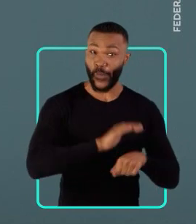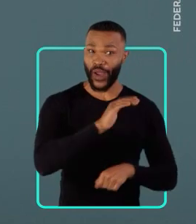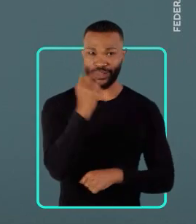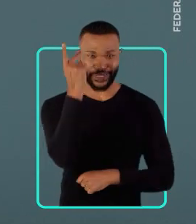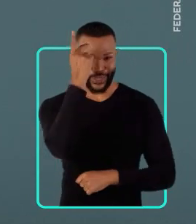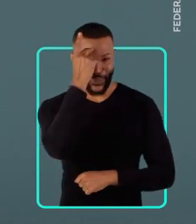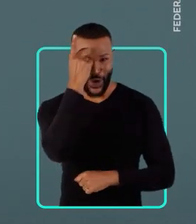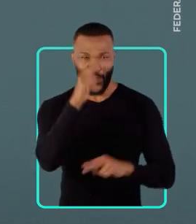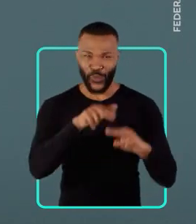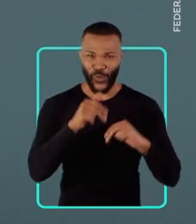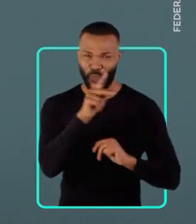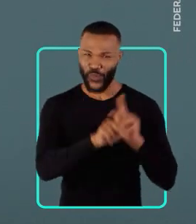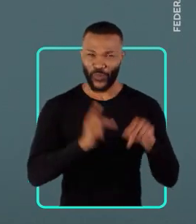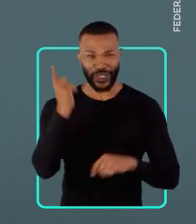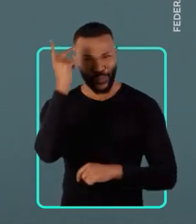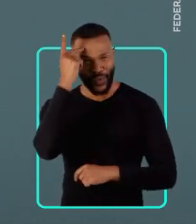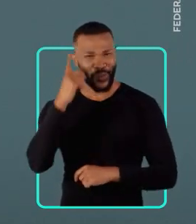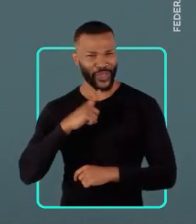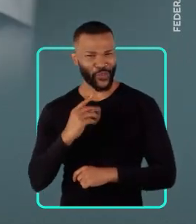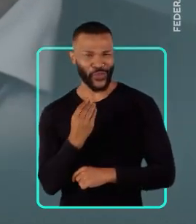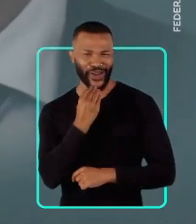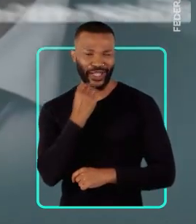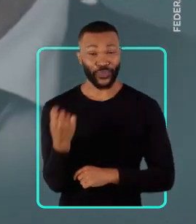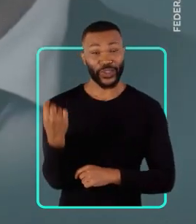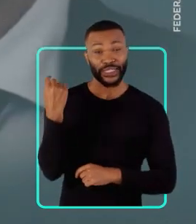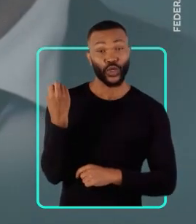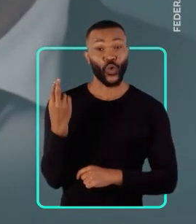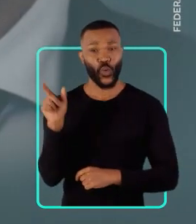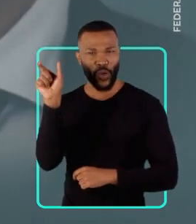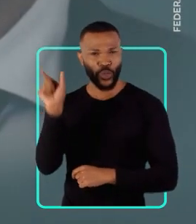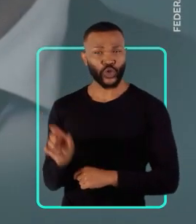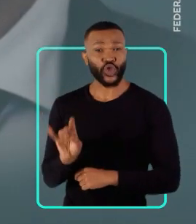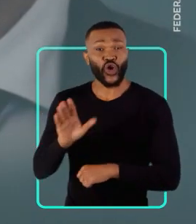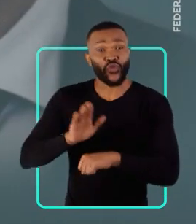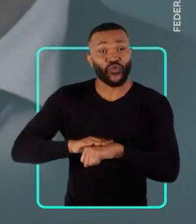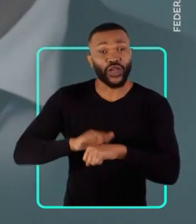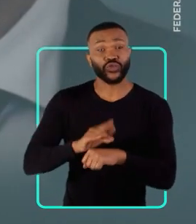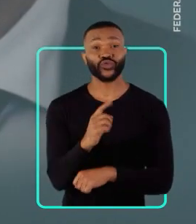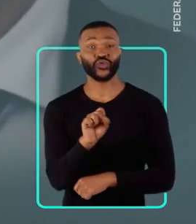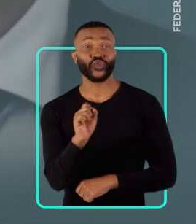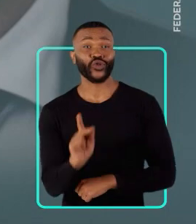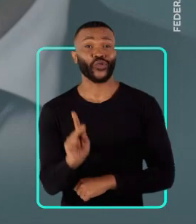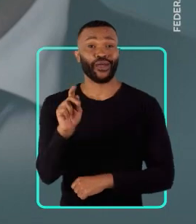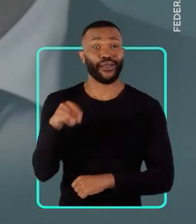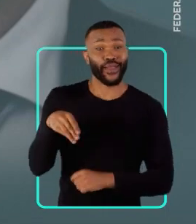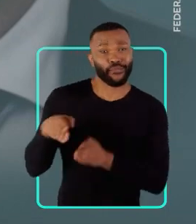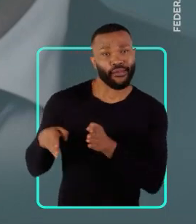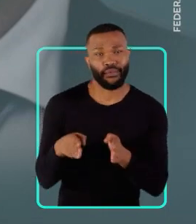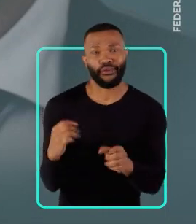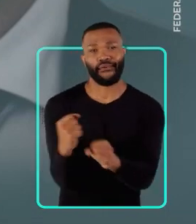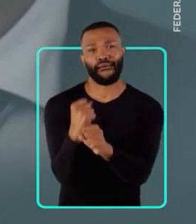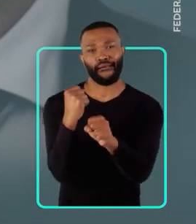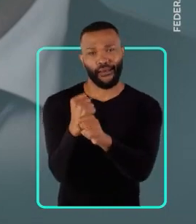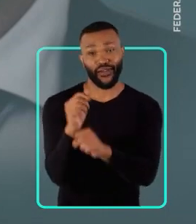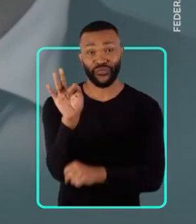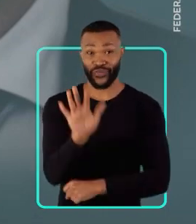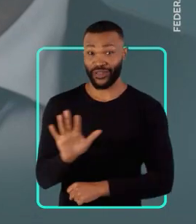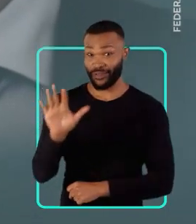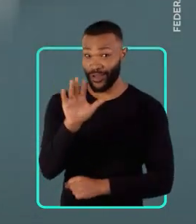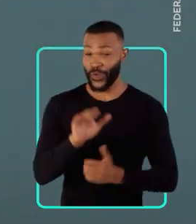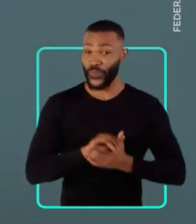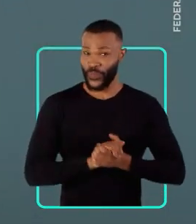São Paulo e pelos paulistas quando teve oportunidade ou que fez apenas 18 quilômetros de pavimentação numa estrada federal.